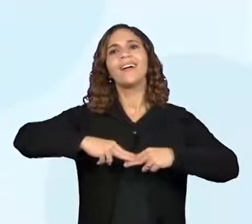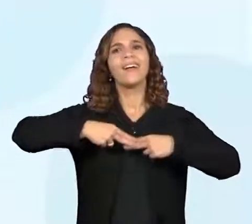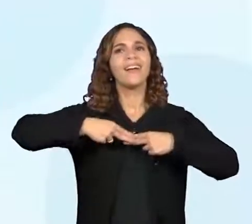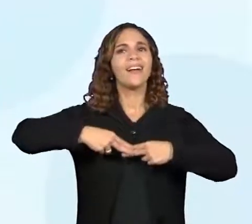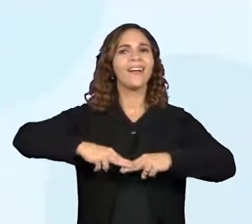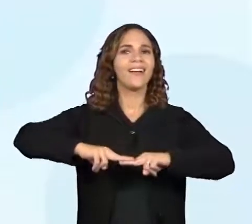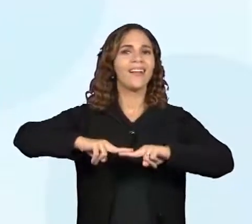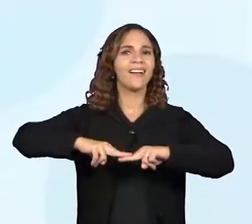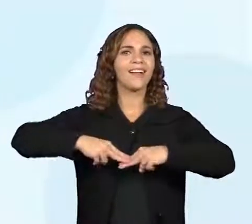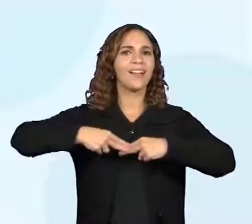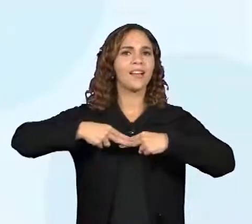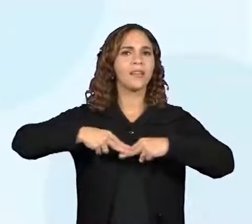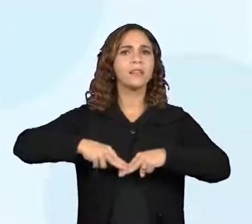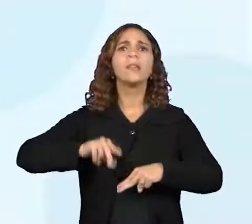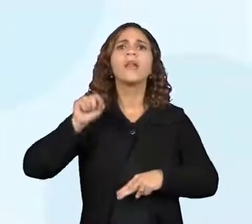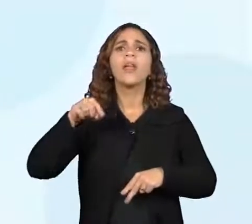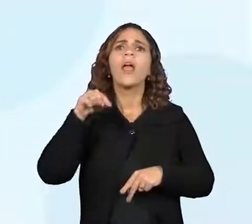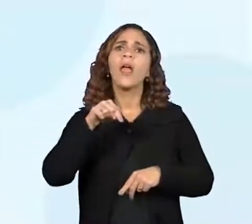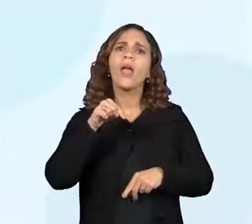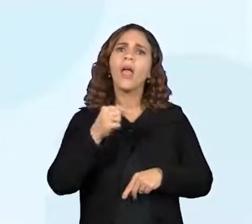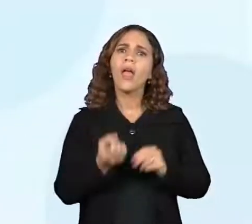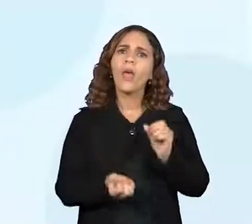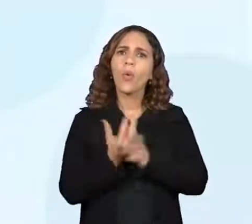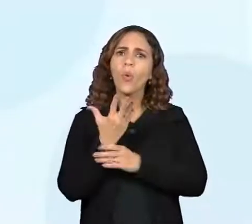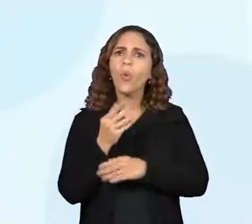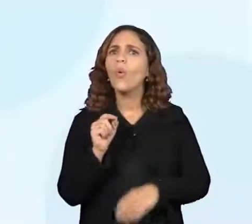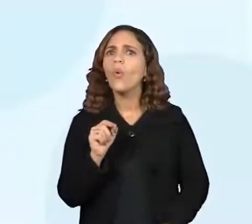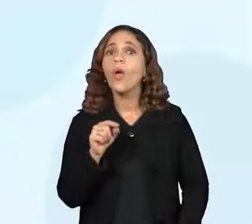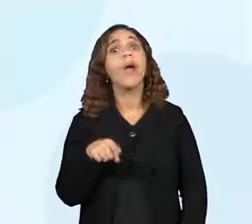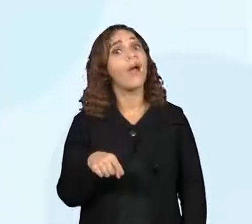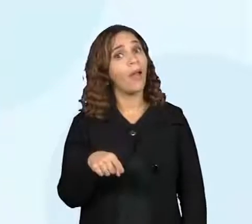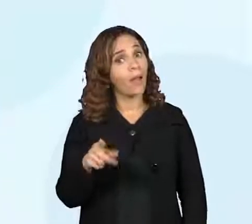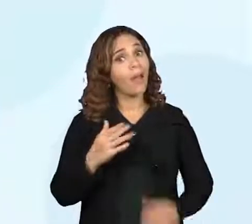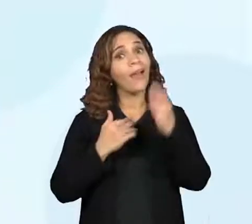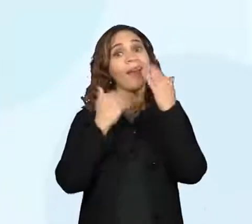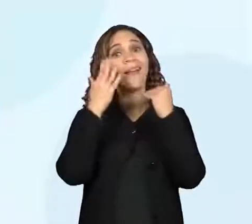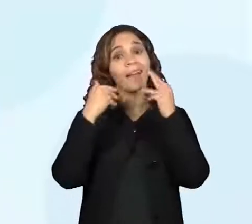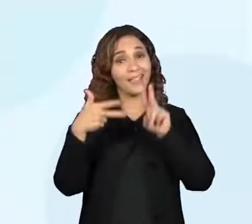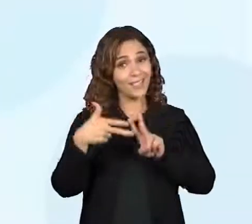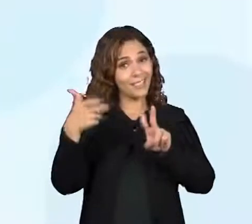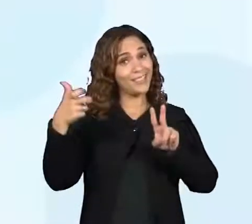trouxe essa cultura de deitar em redes? Os indígenas.